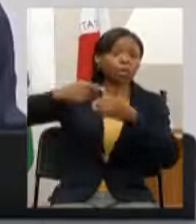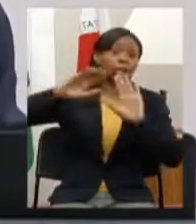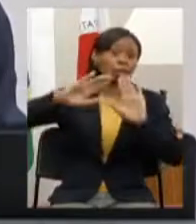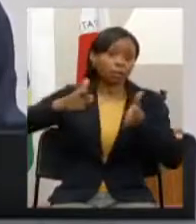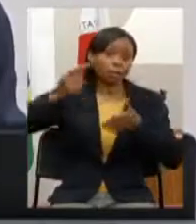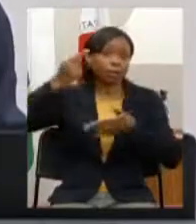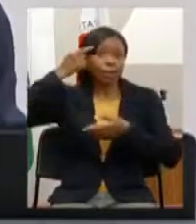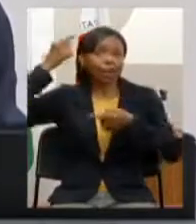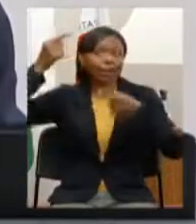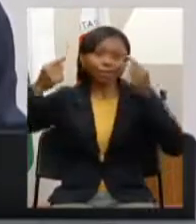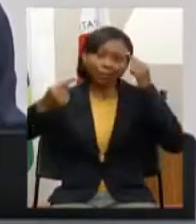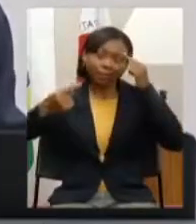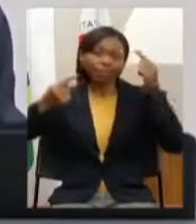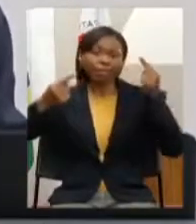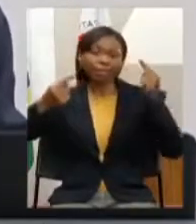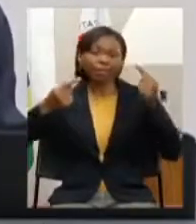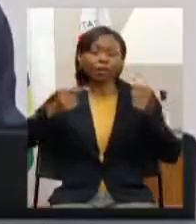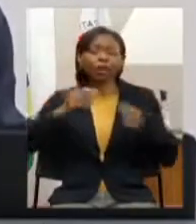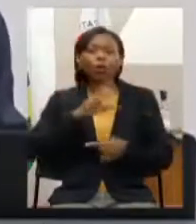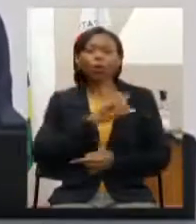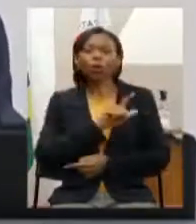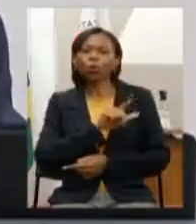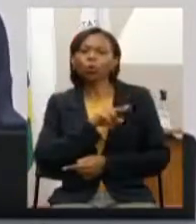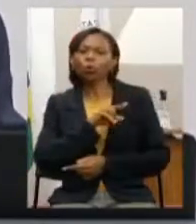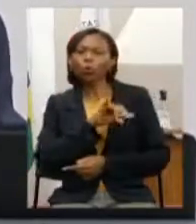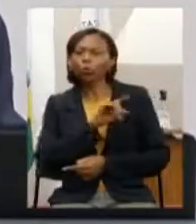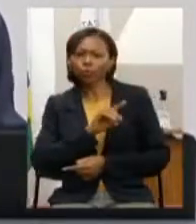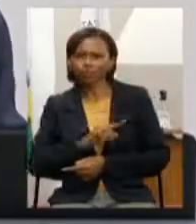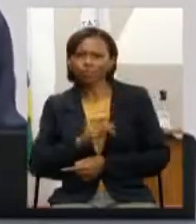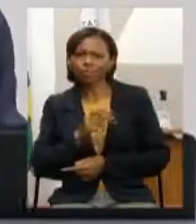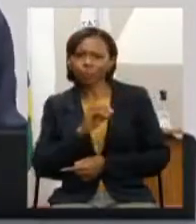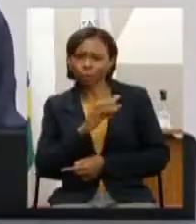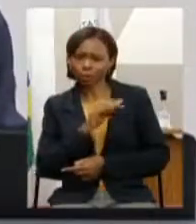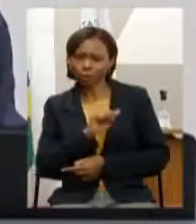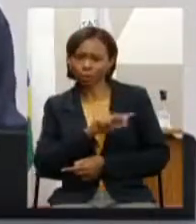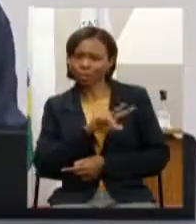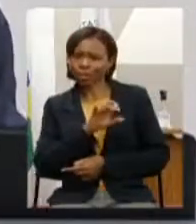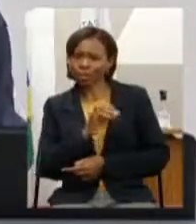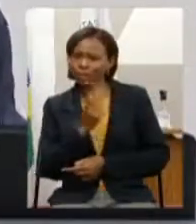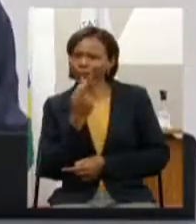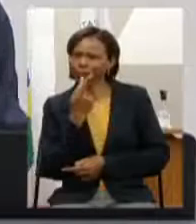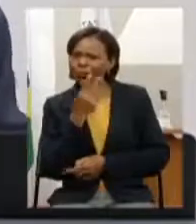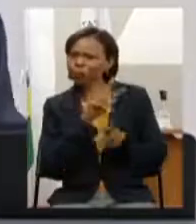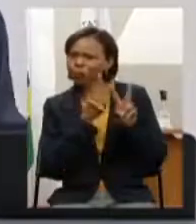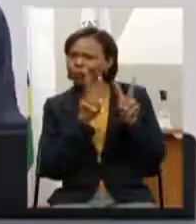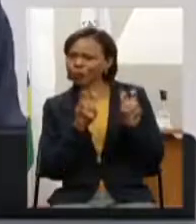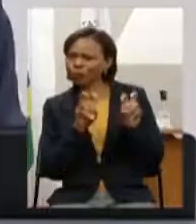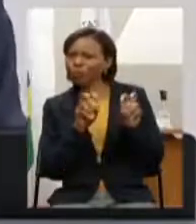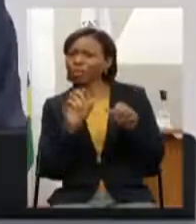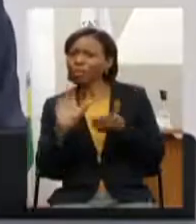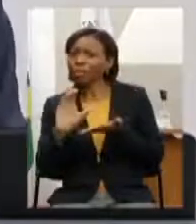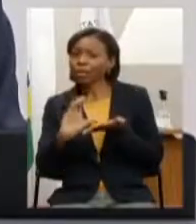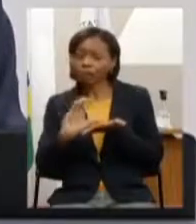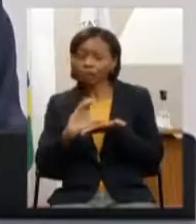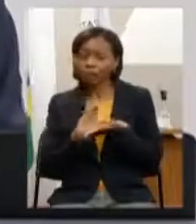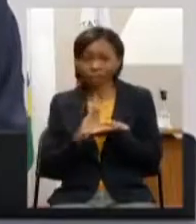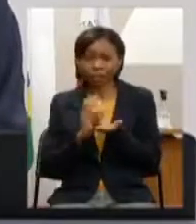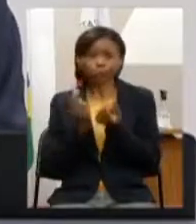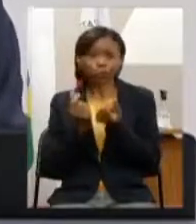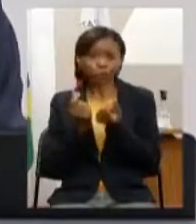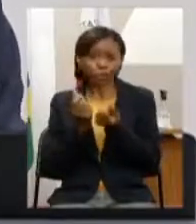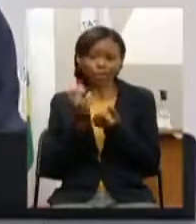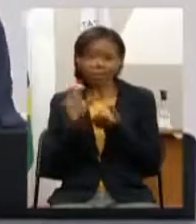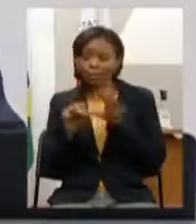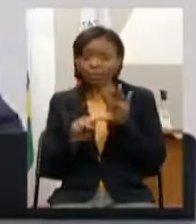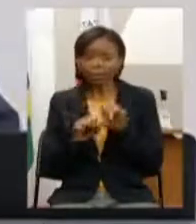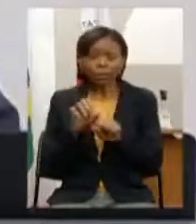o companheiro Luiz Otávio quando coloca a questão de captação de recursos a gente tem falado isso aqui Luiz como nós